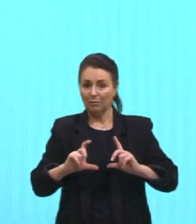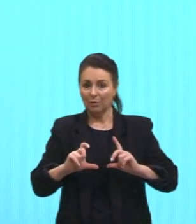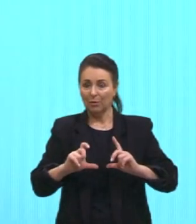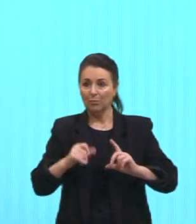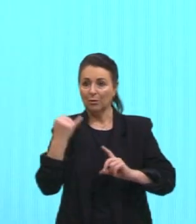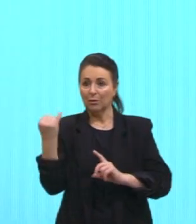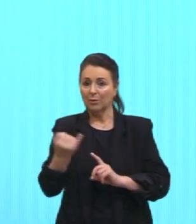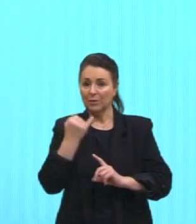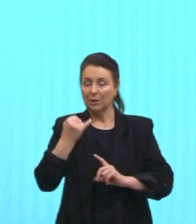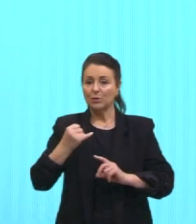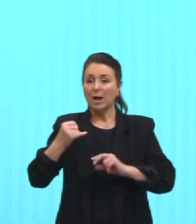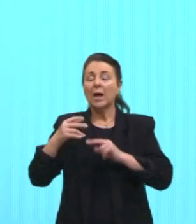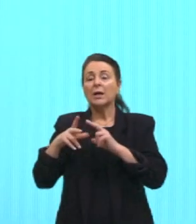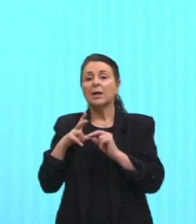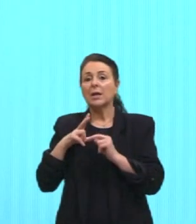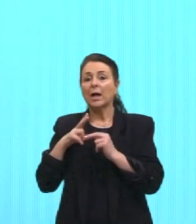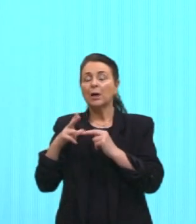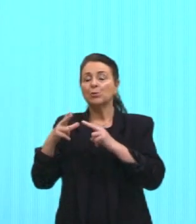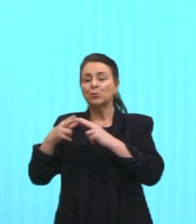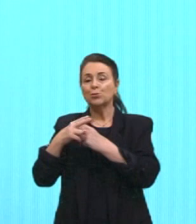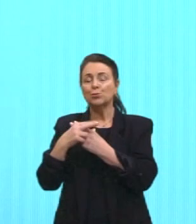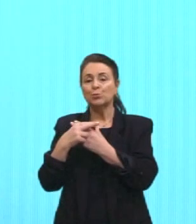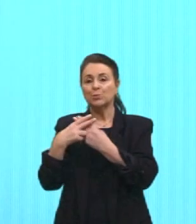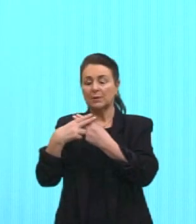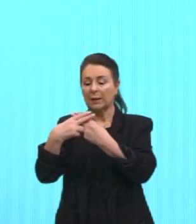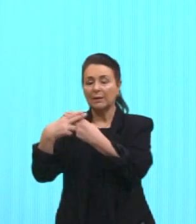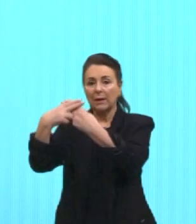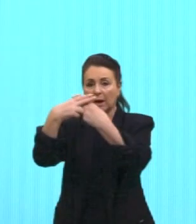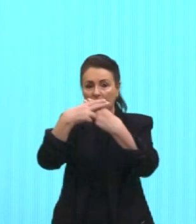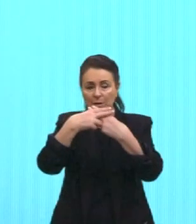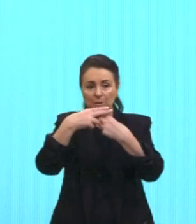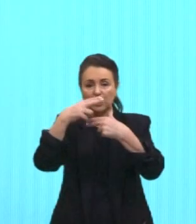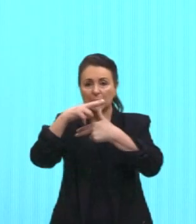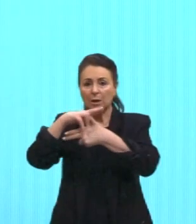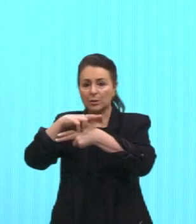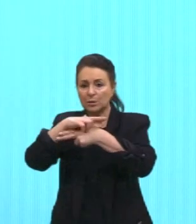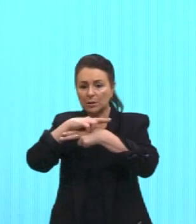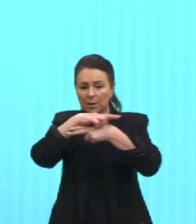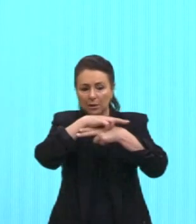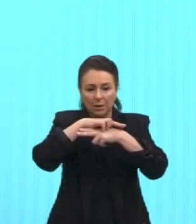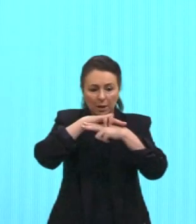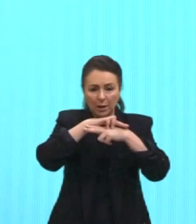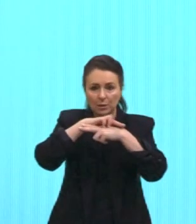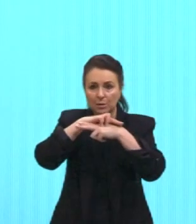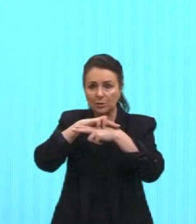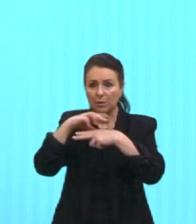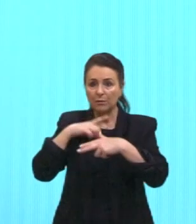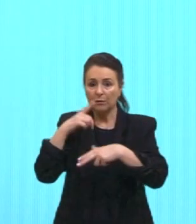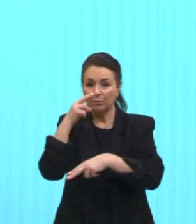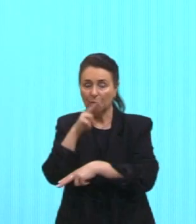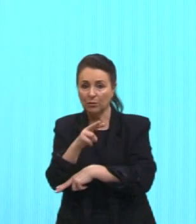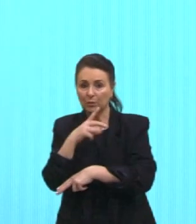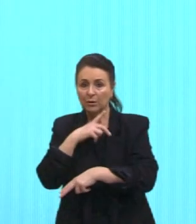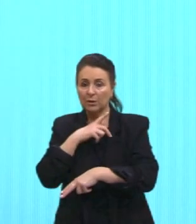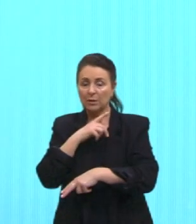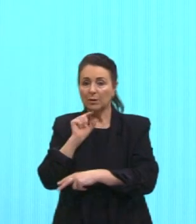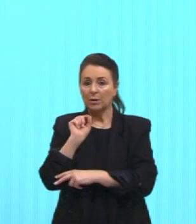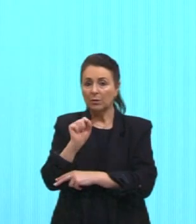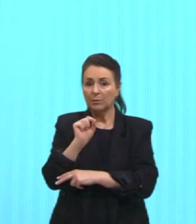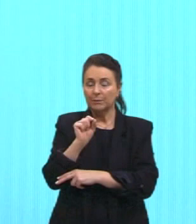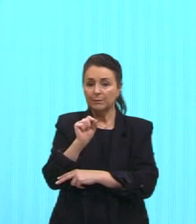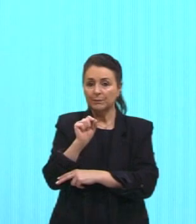foto de satélite, em poucos anos eles duplicaram a sua costa, né. Eles fizeram aí essa questão aí da